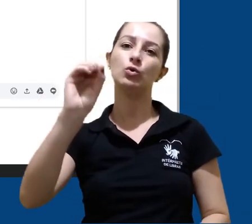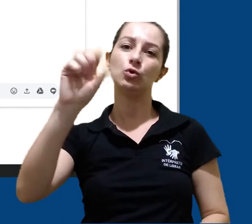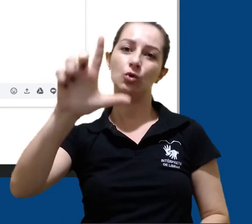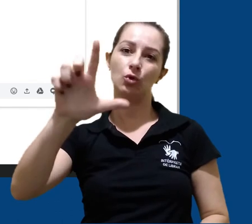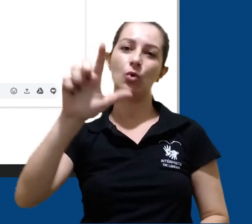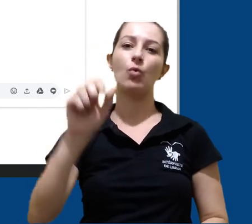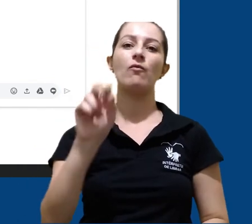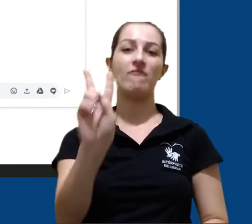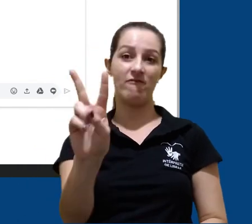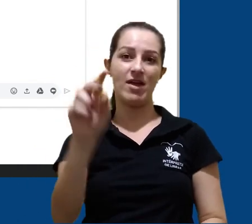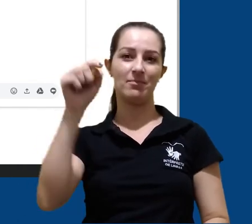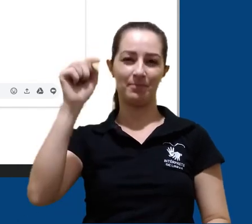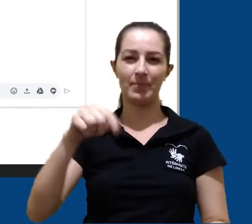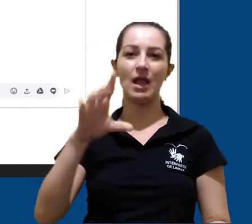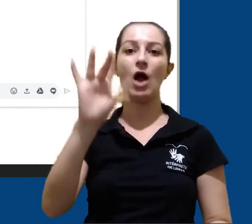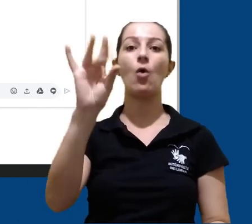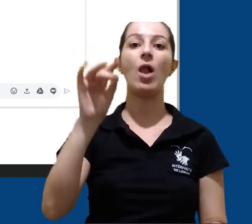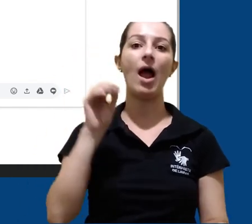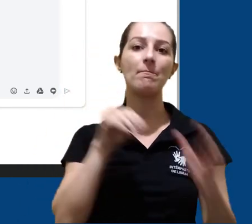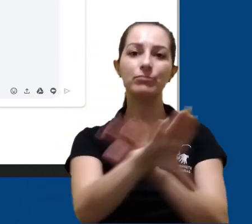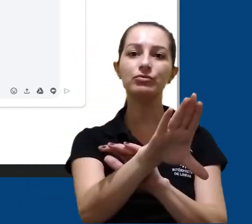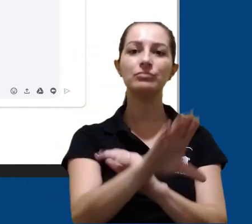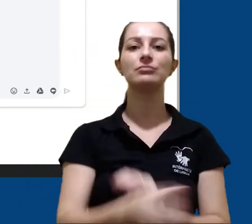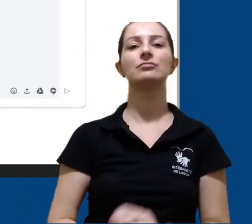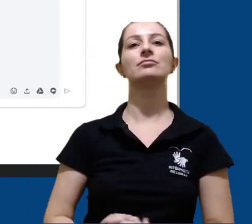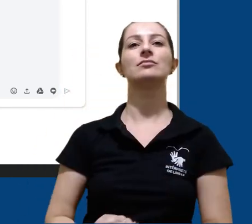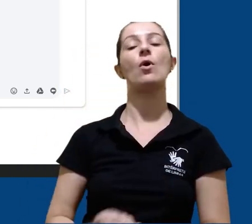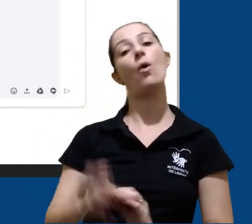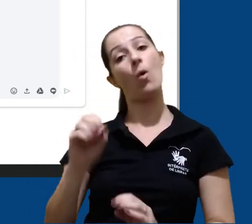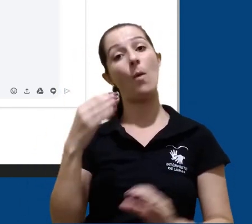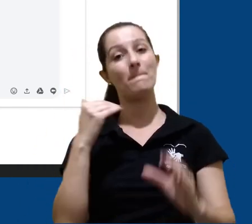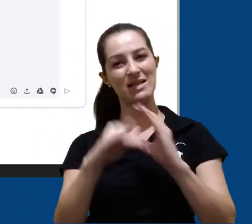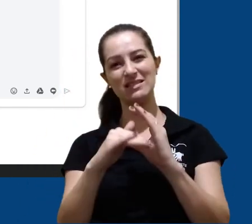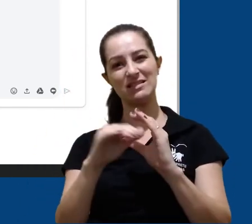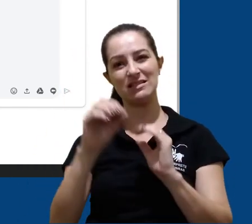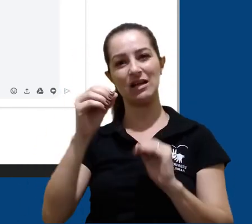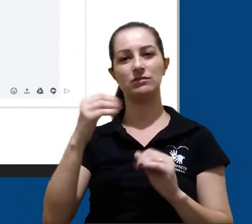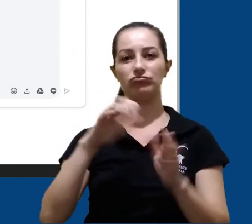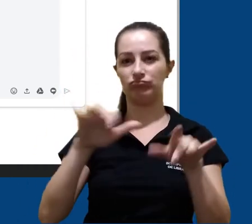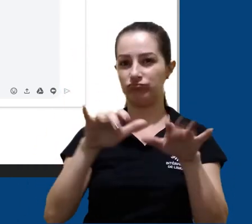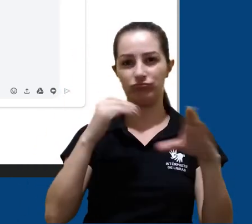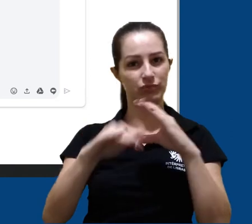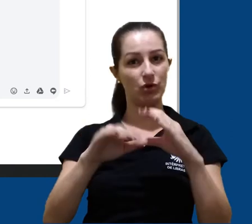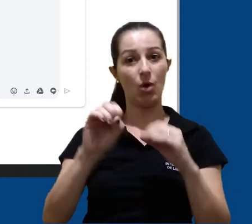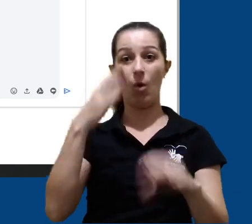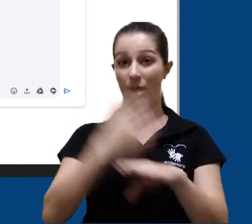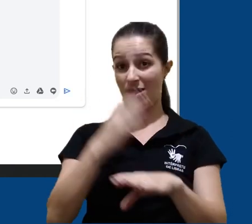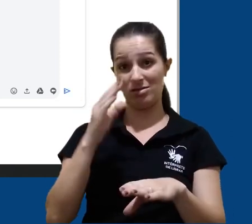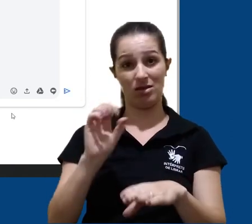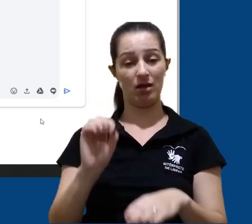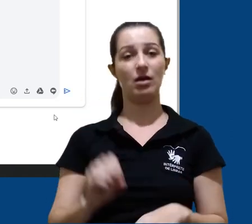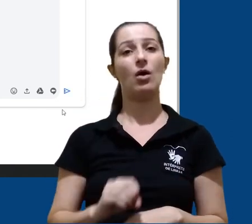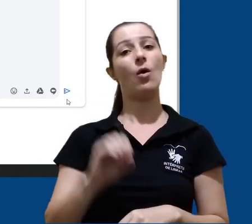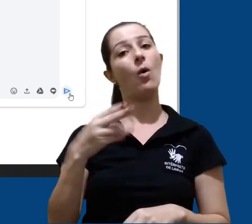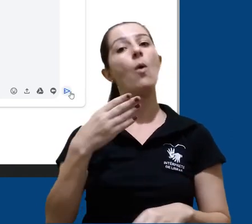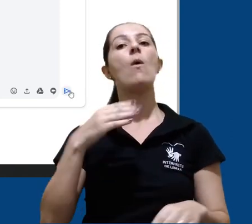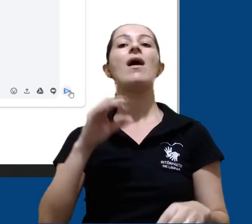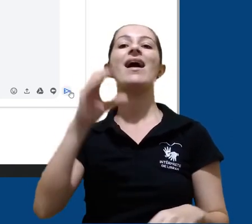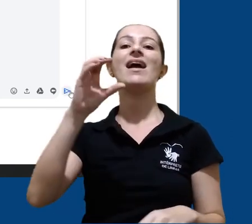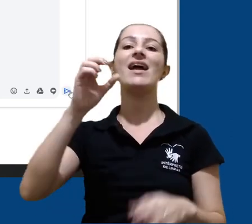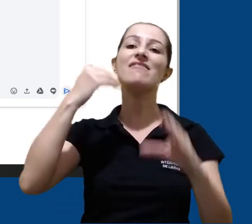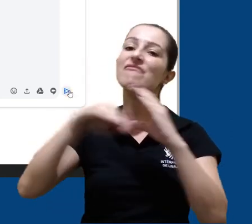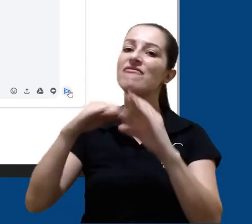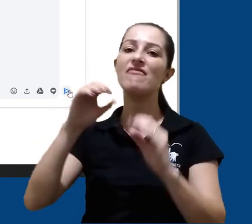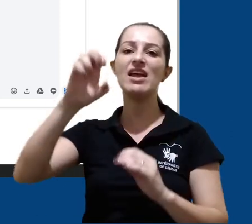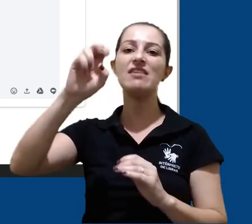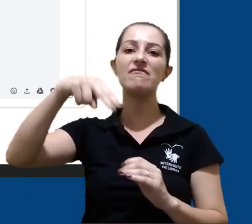direito e colar. Depois, podemos escrever uma mensagem ou apertamos Enter ou, então, o ícone de